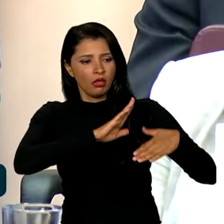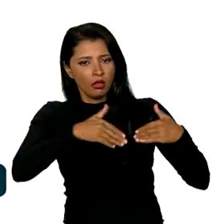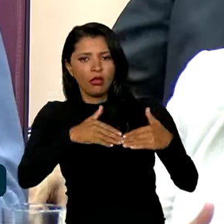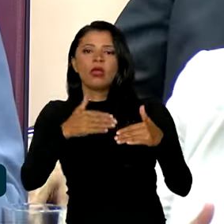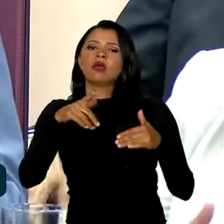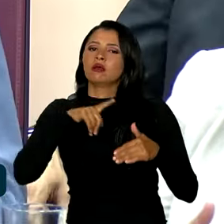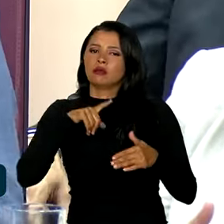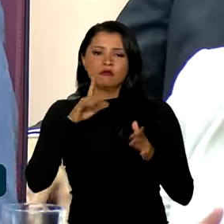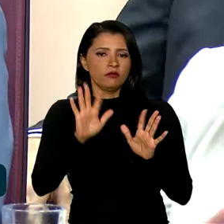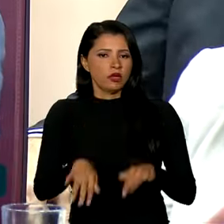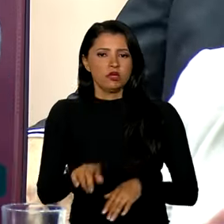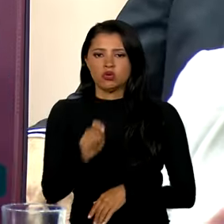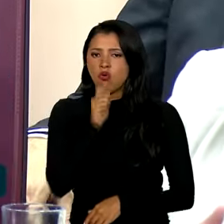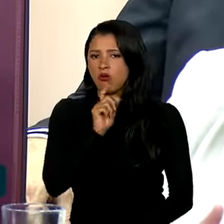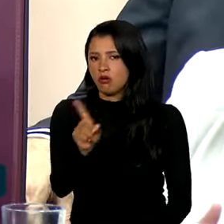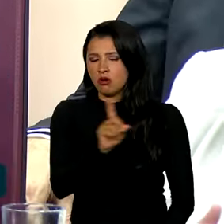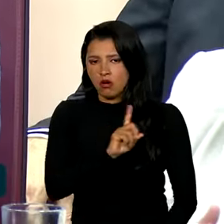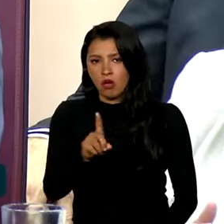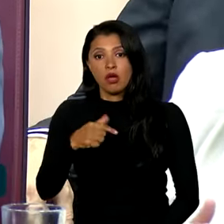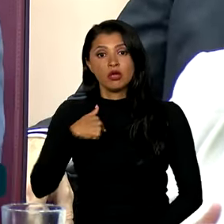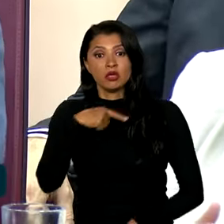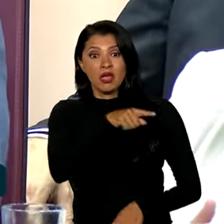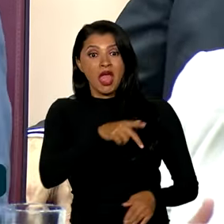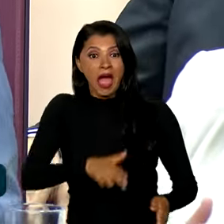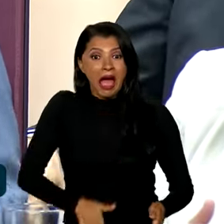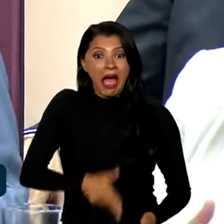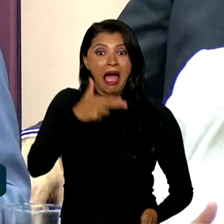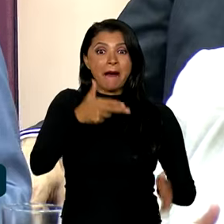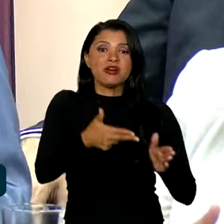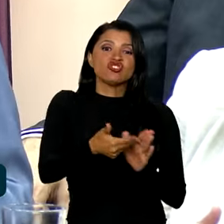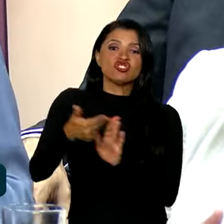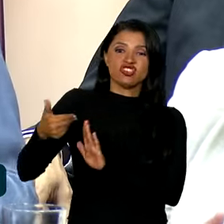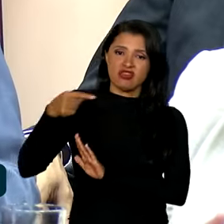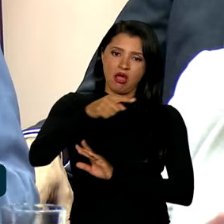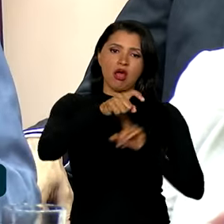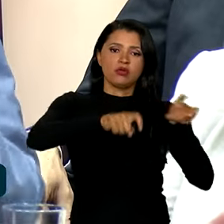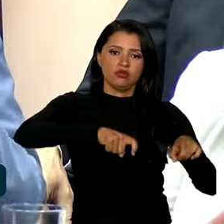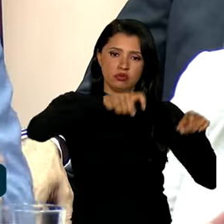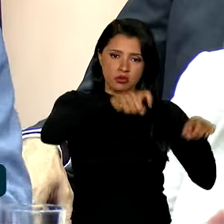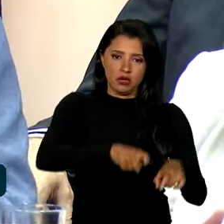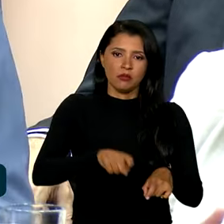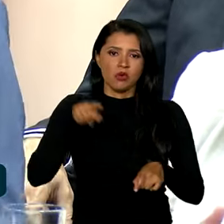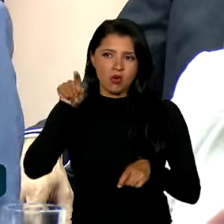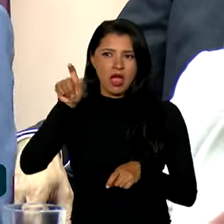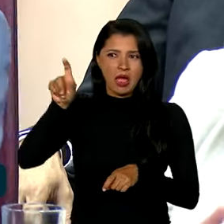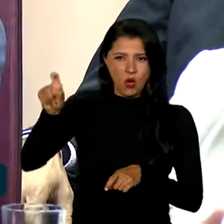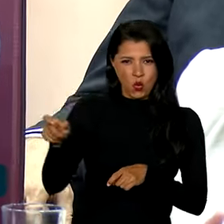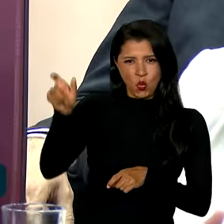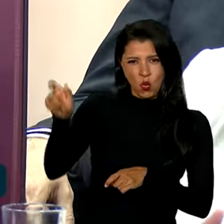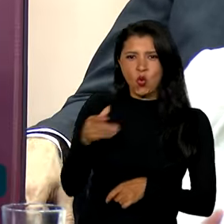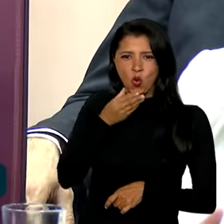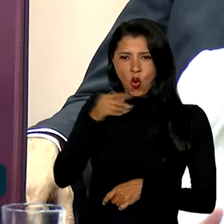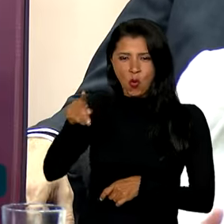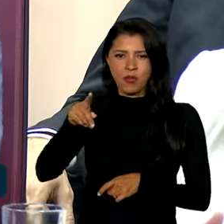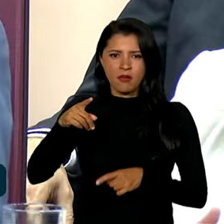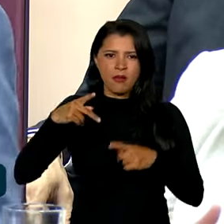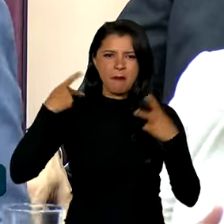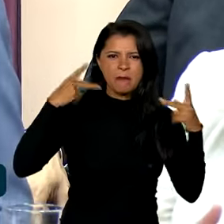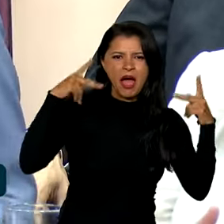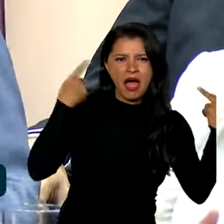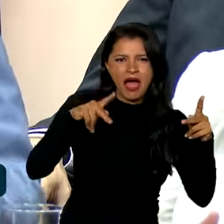acabou. Nós queremos desarmar o campo. Enquanto ele pregava o ódio, nós queremos paz.